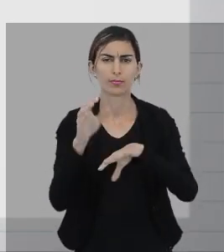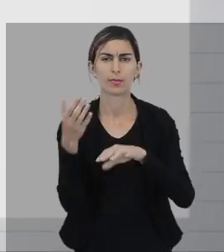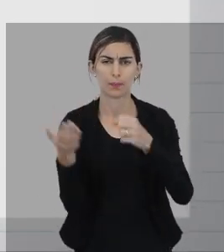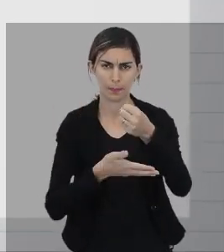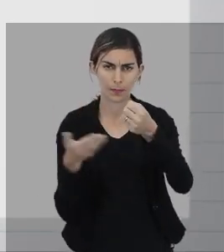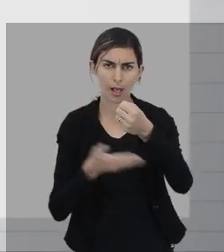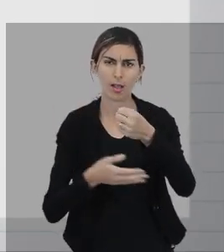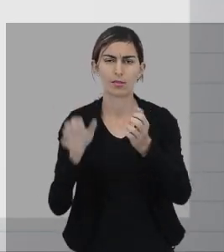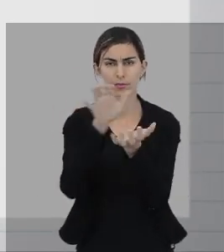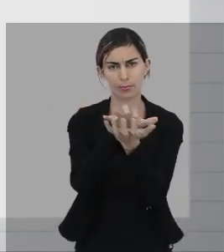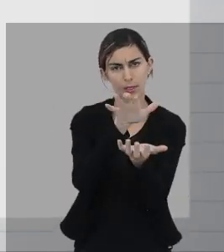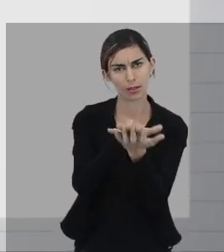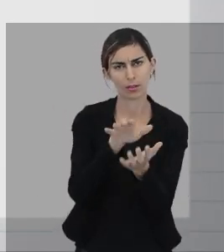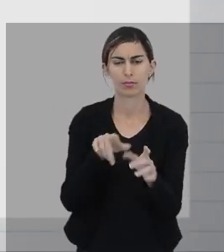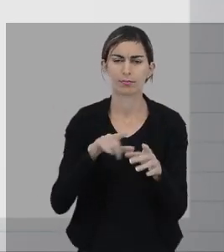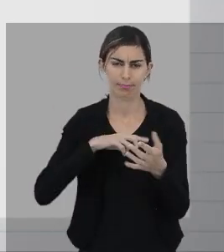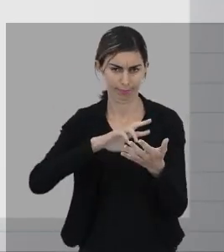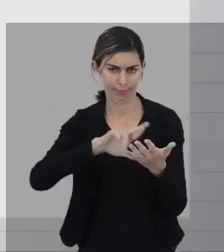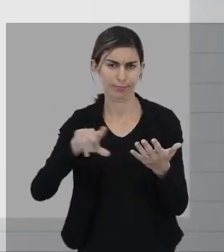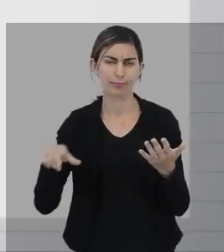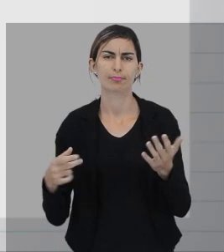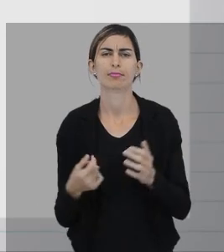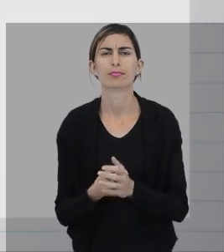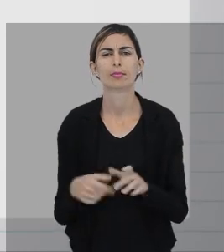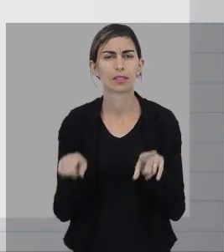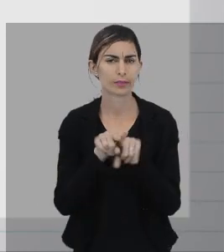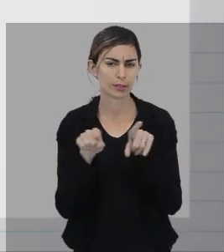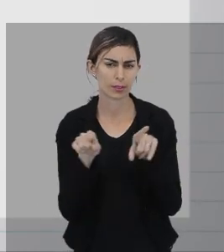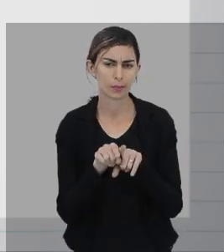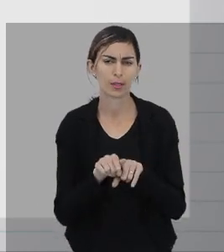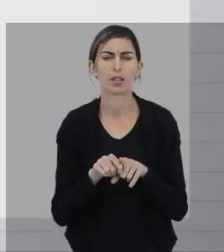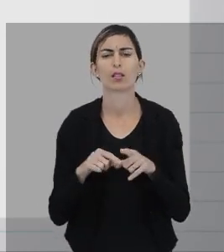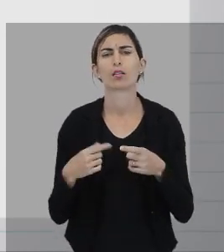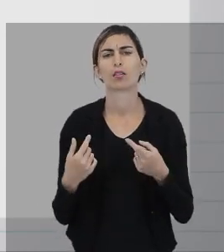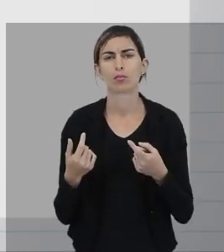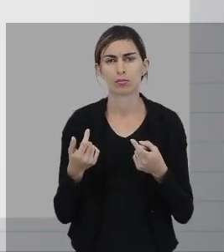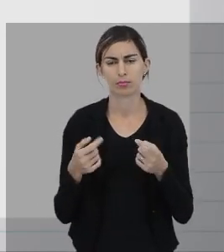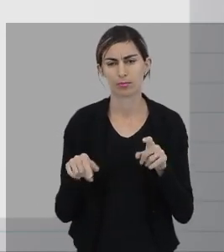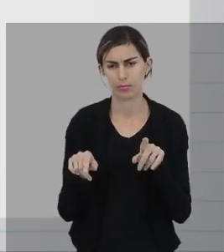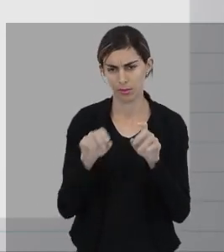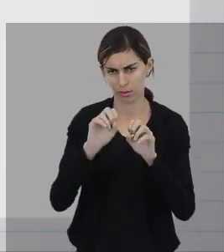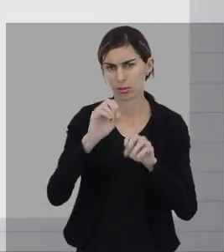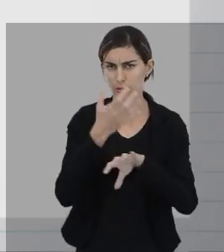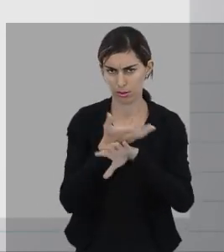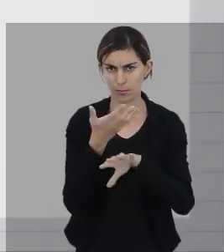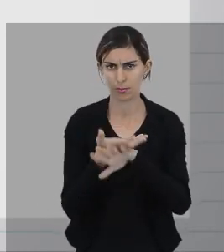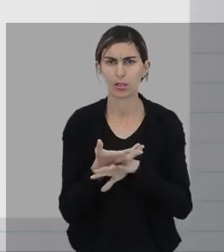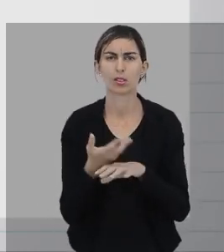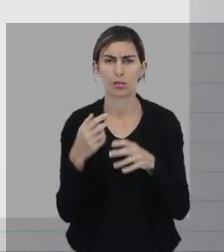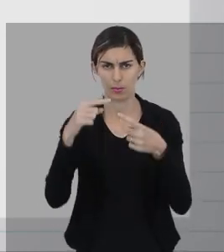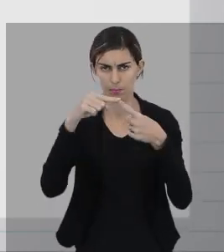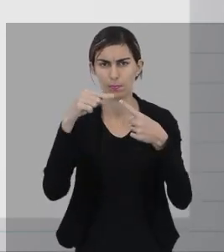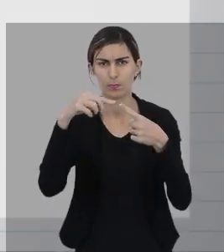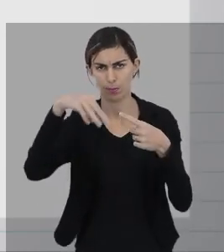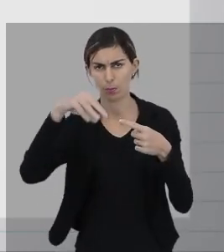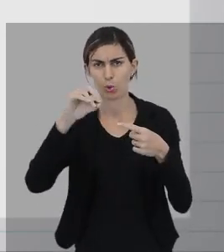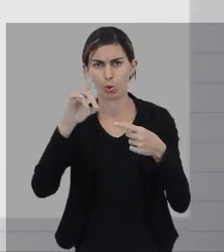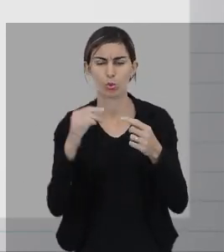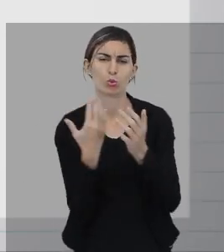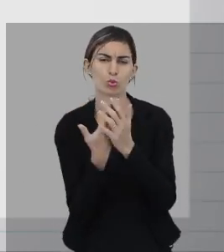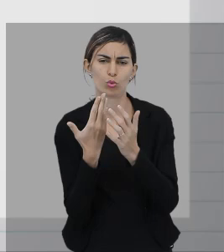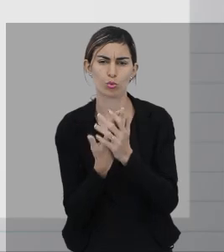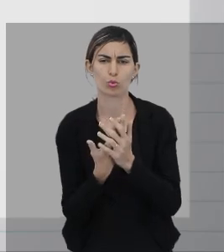Estado de Pernambuco, entre outras questões. Também ainda, com relação às disciplinas deste módulo,